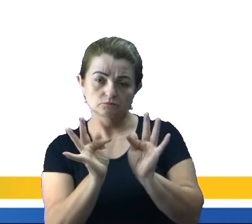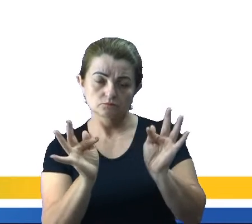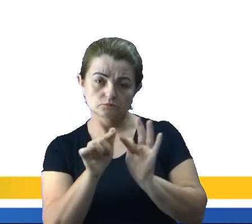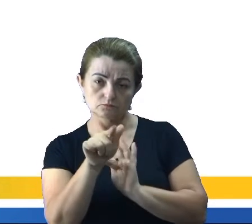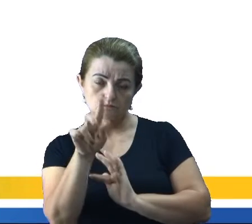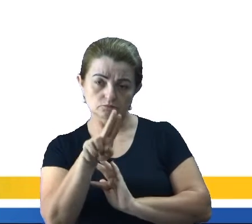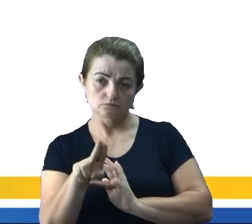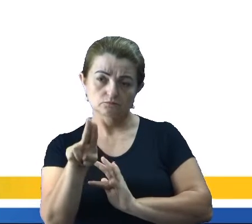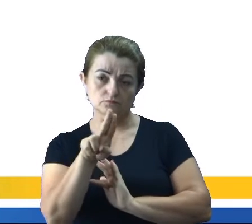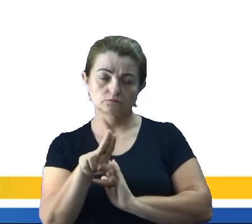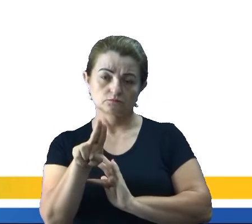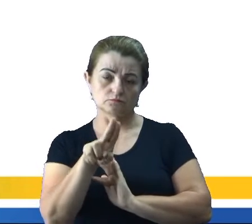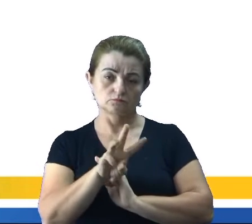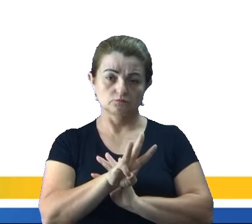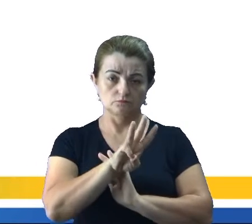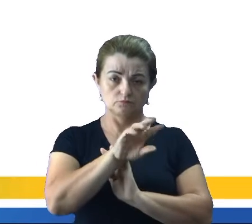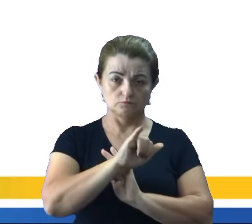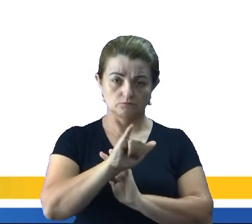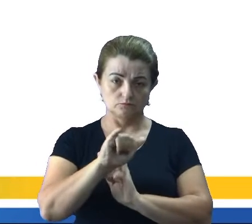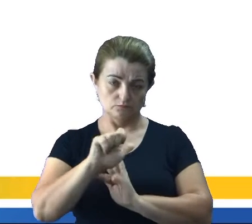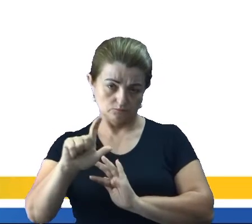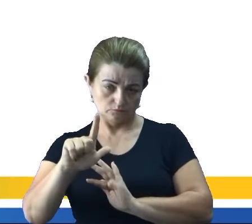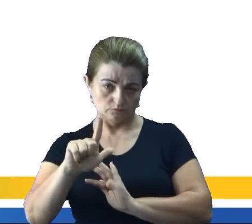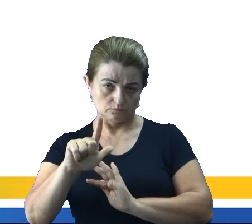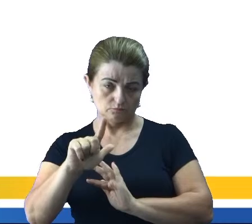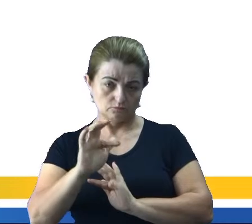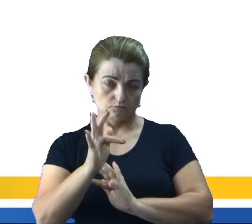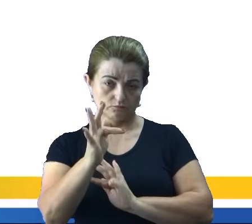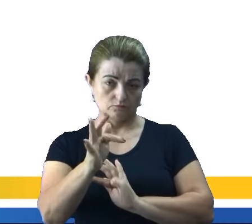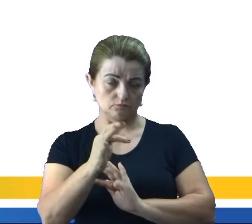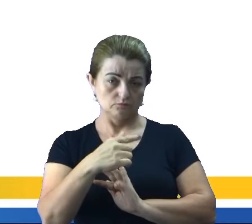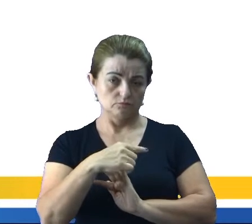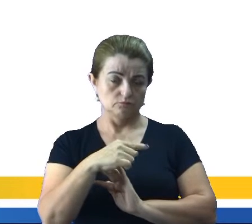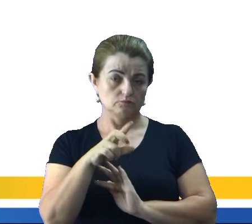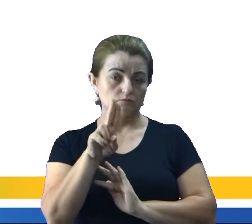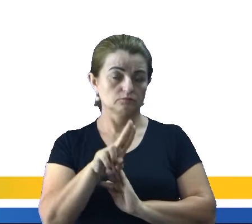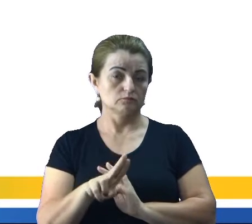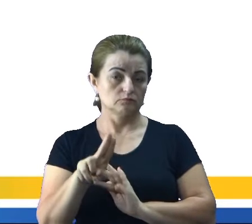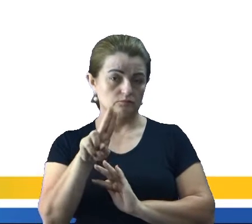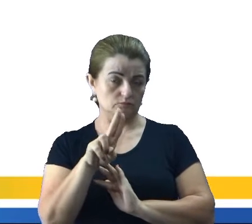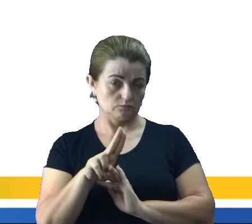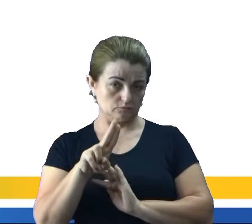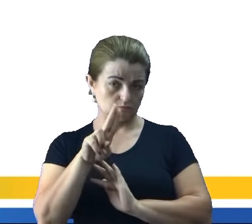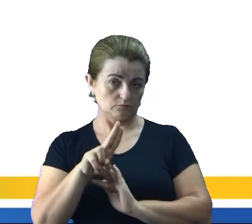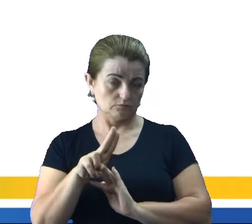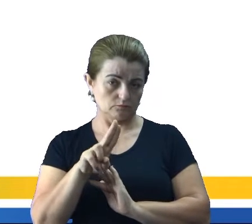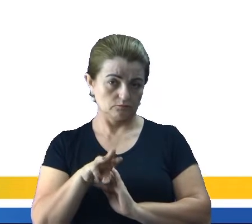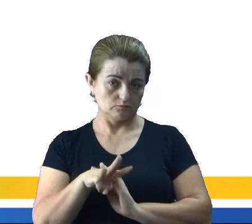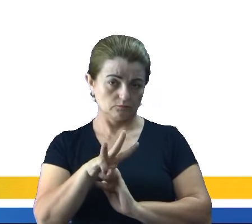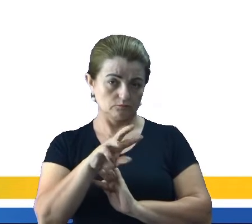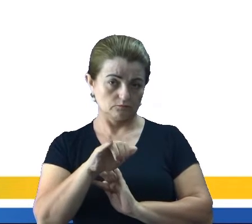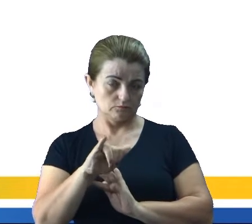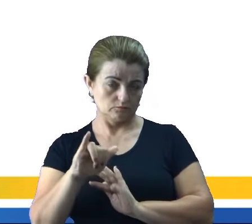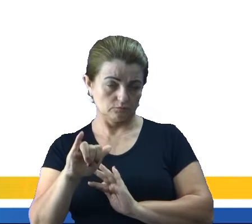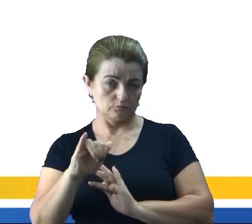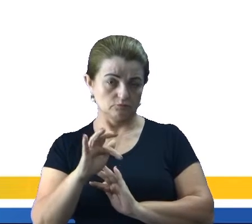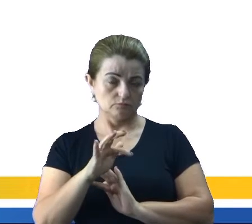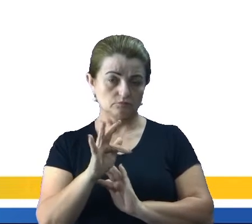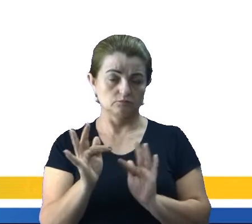você vai utilizar essa palavra will Que indica futuro Você vai, né Utilizar ela no futuro simples